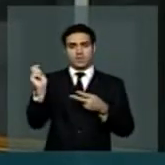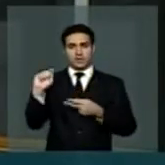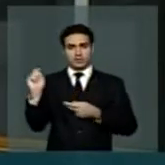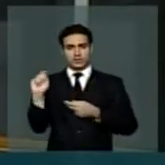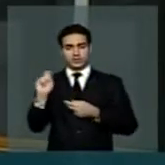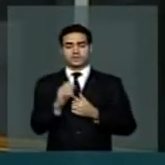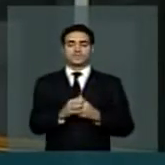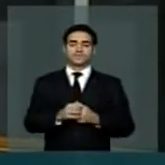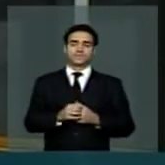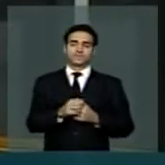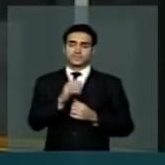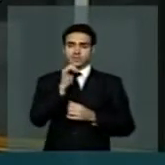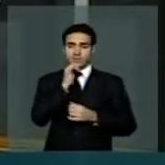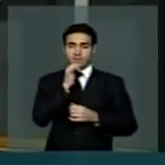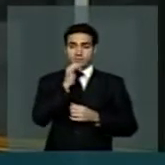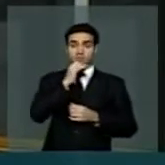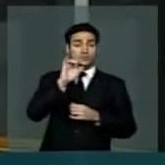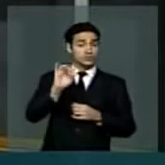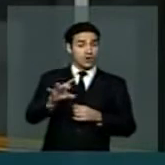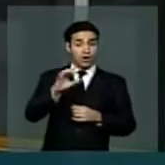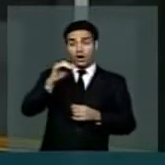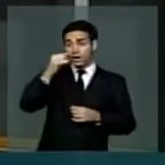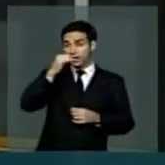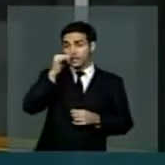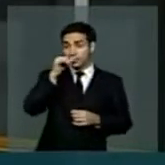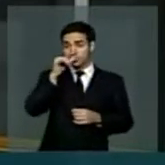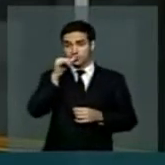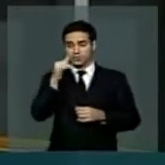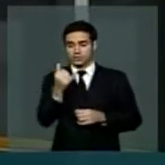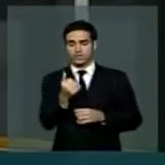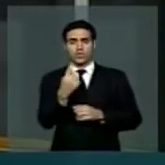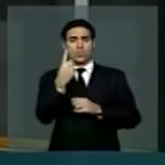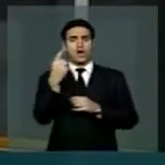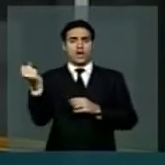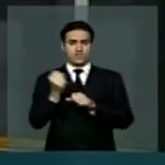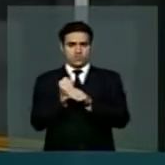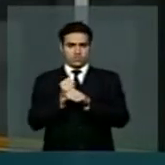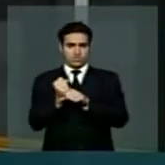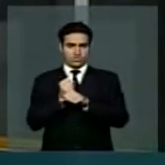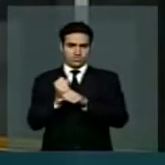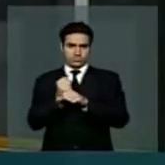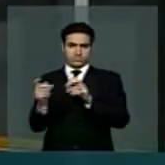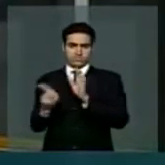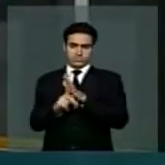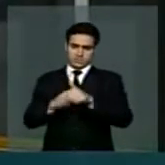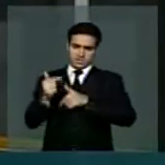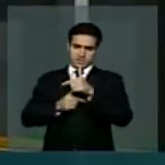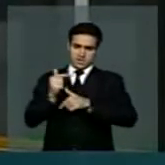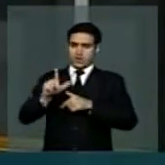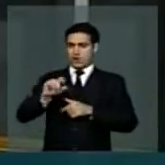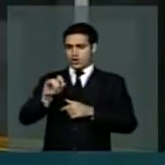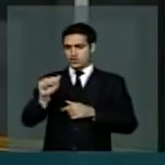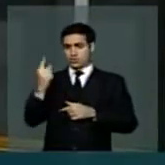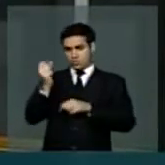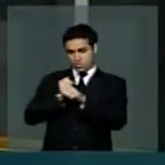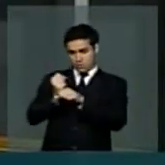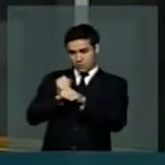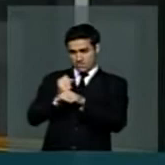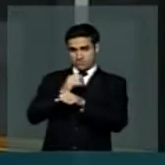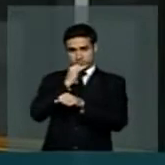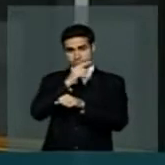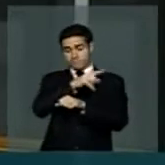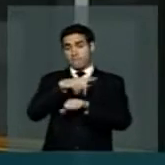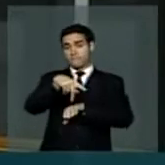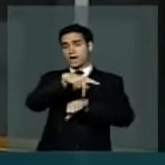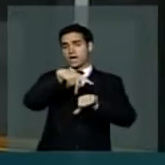custo tão somente da energia elétrica nos 12 meses de um exercício. Na Argentina,